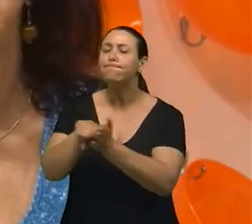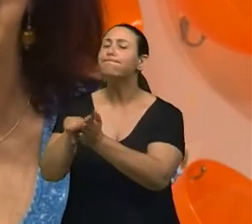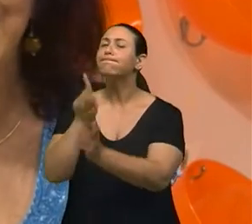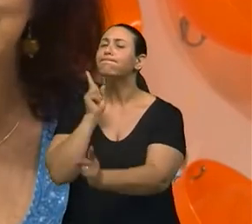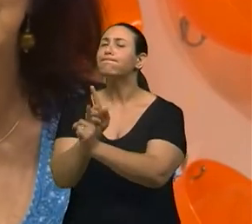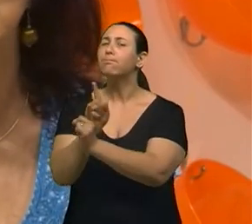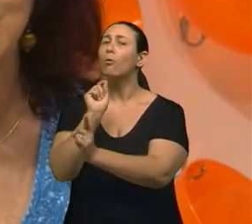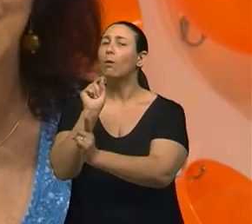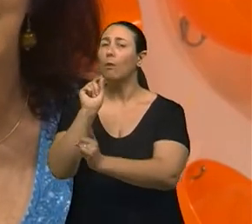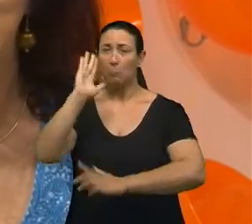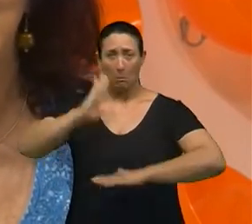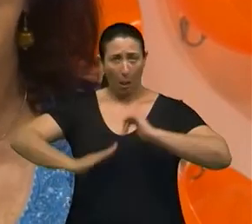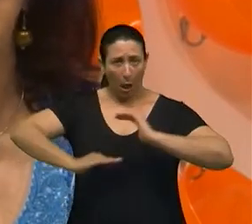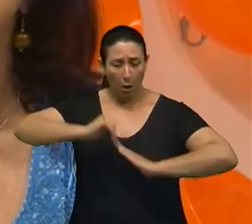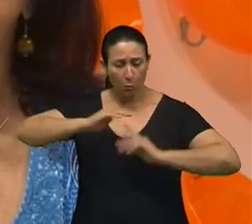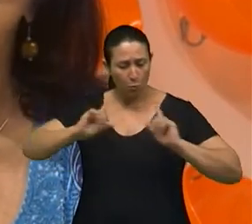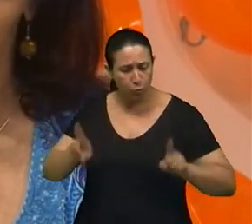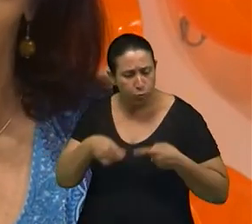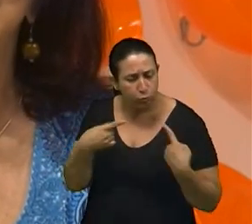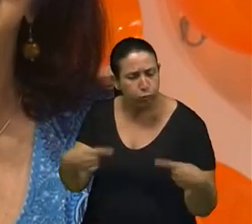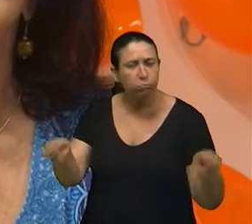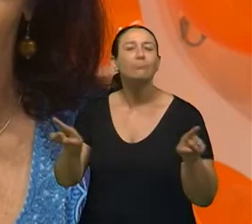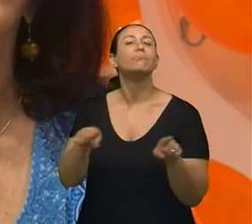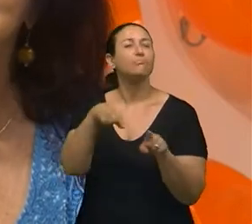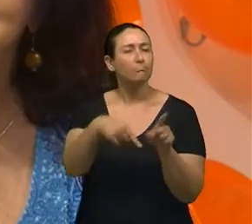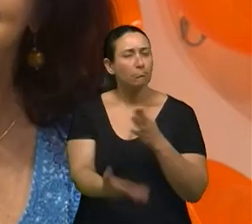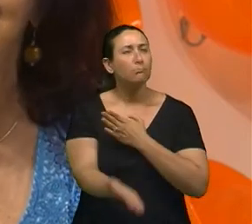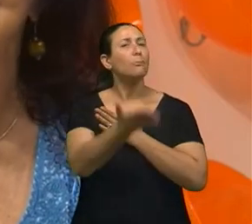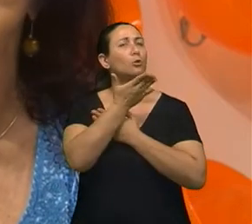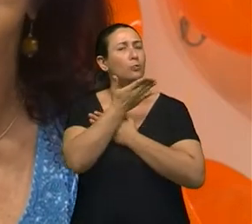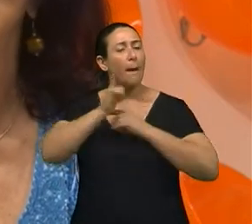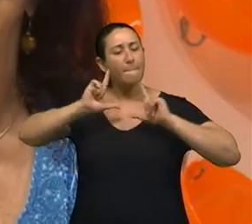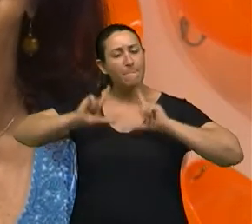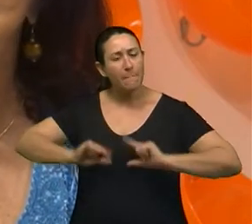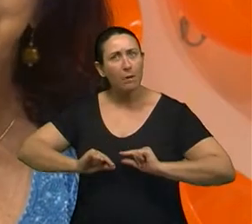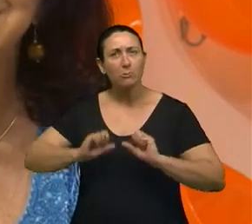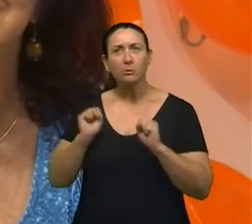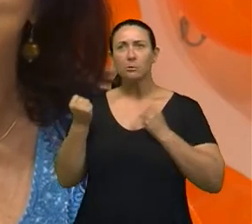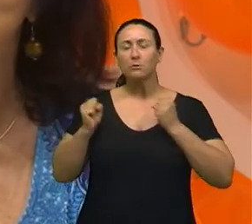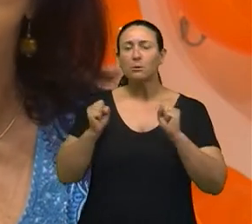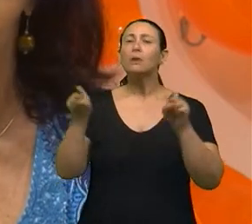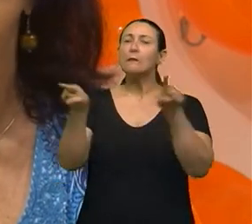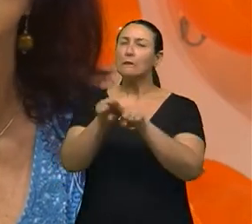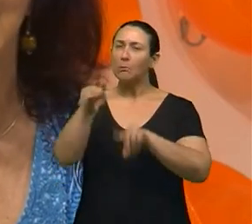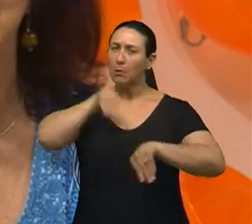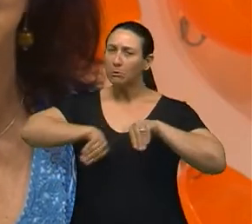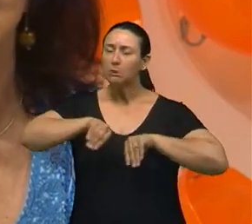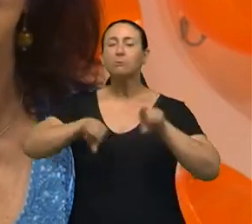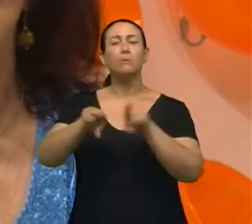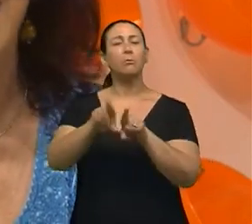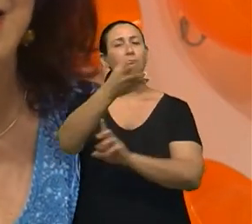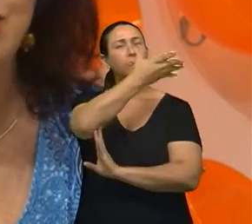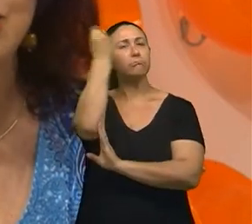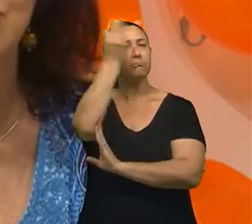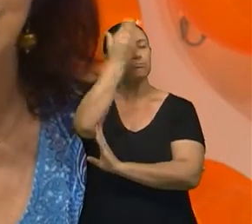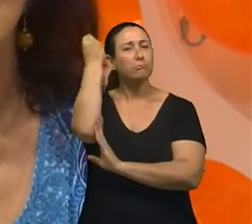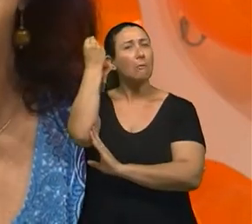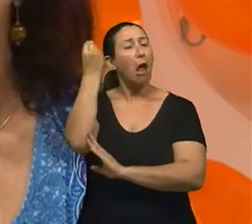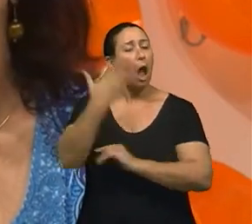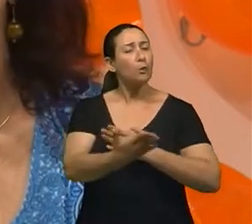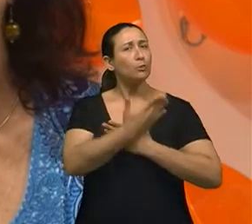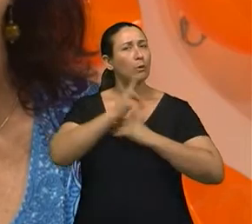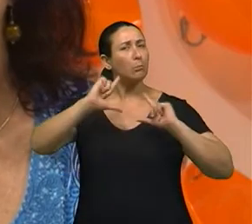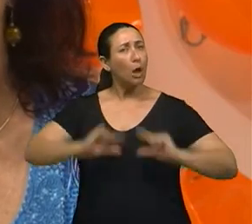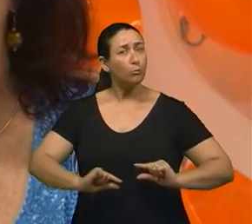concluíram que a prática musical ajuda a combater a ansiedade, a depressão e o Alzheimer. Além disso,